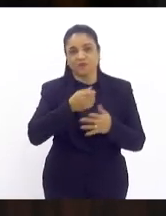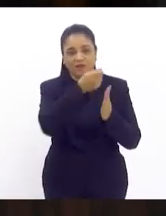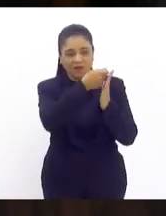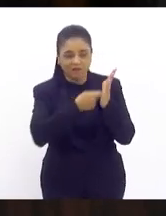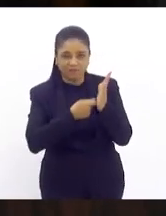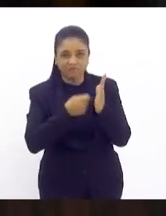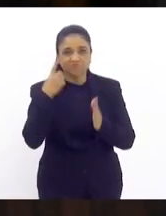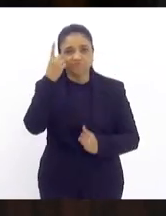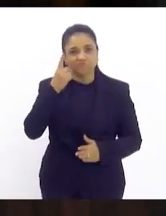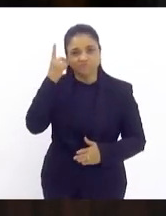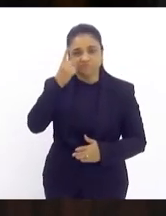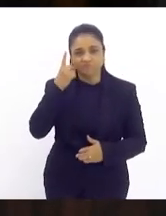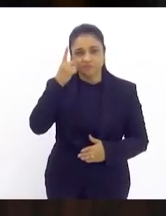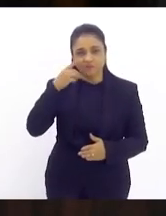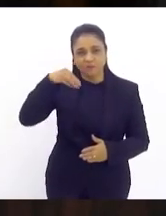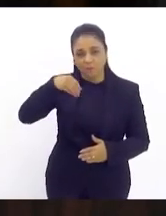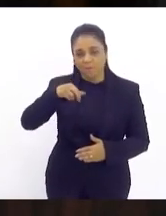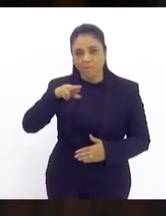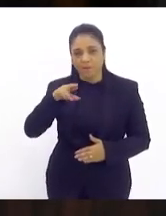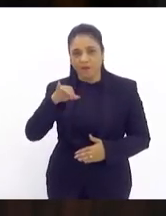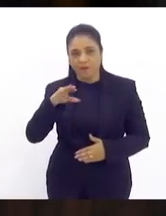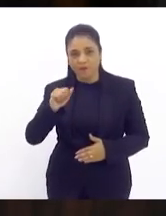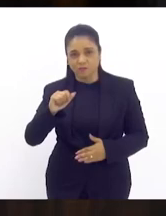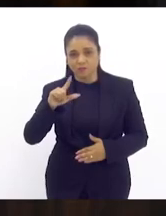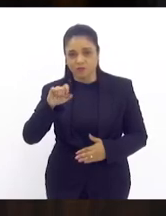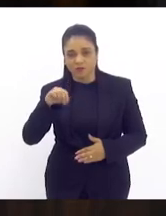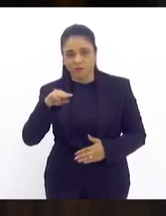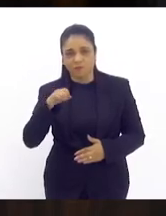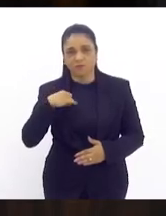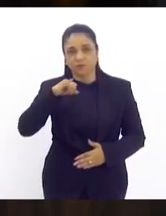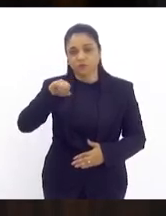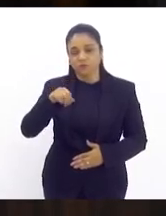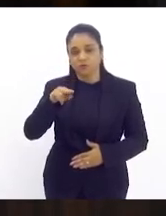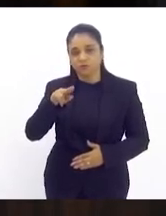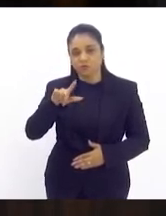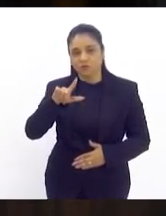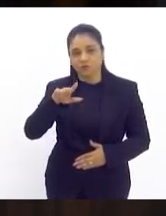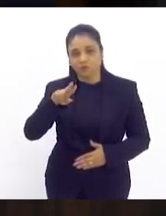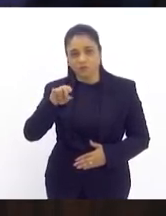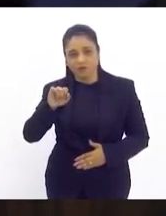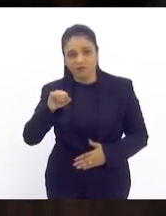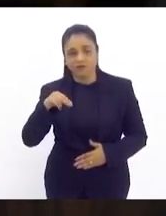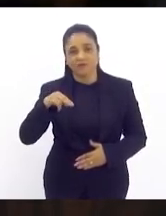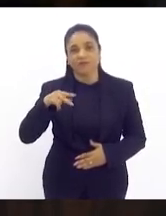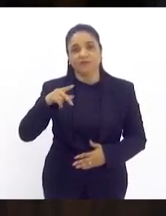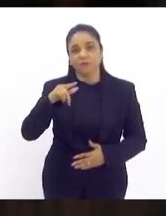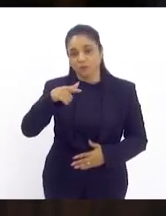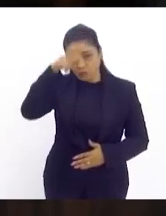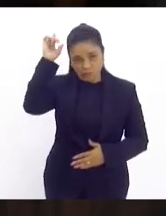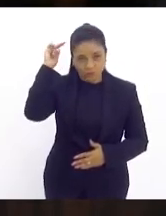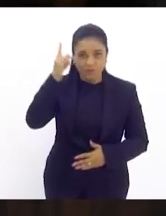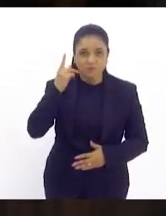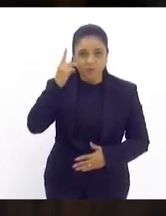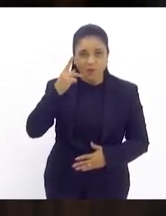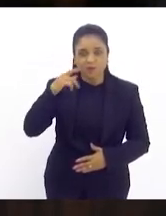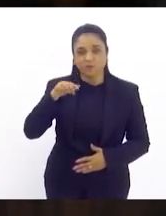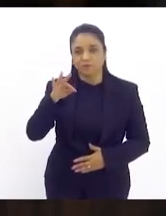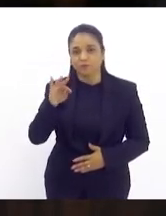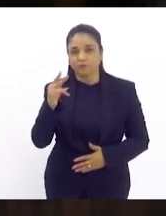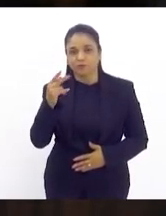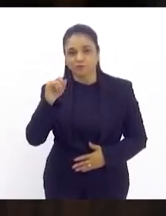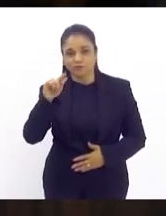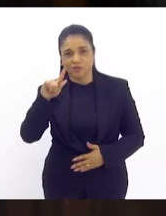deputado Maxi Lemos Juliana Luiz Paulo Tiago Pompoli Márcio